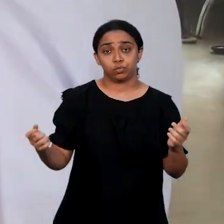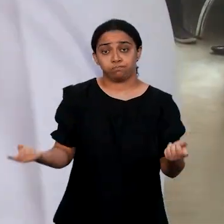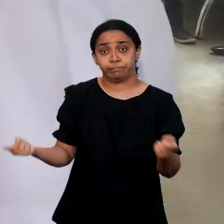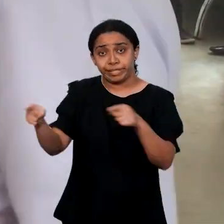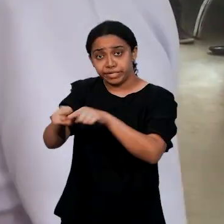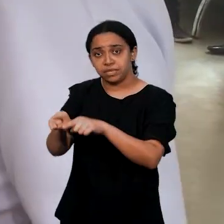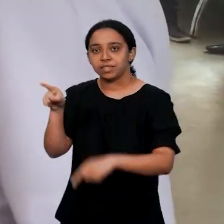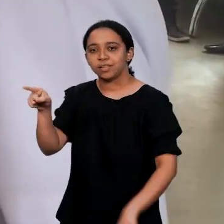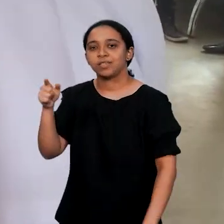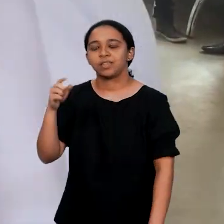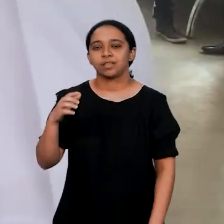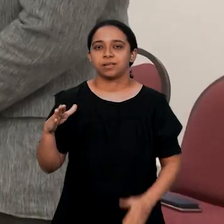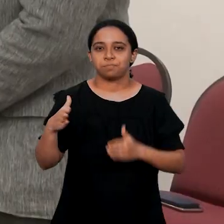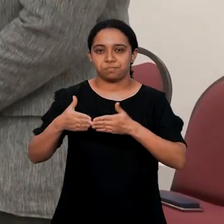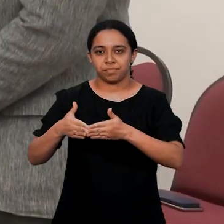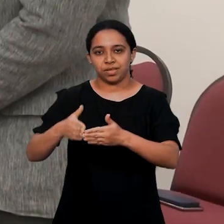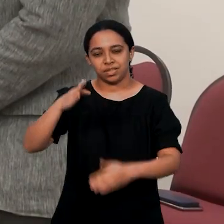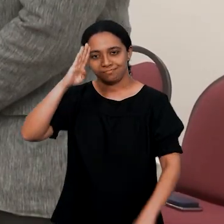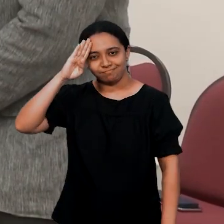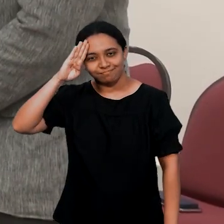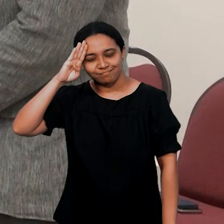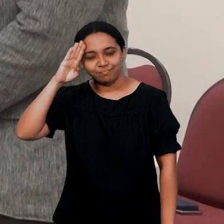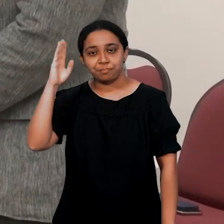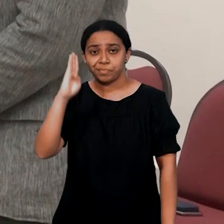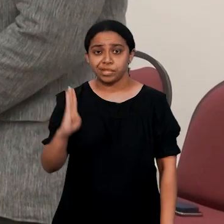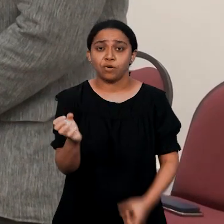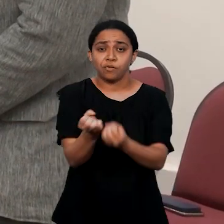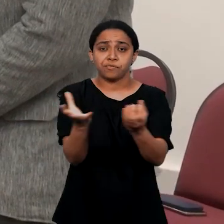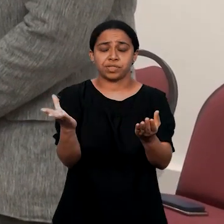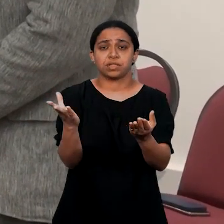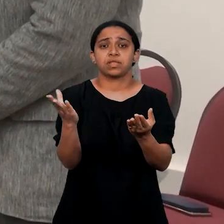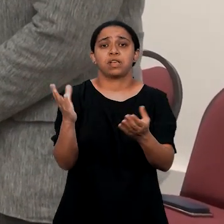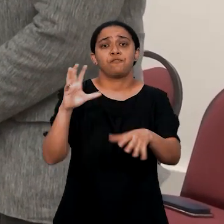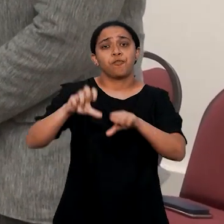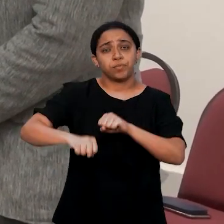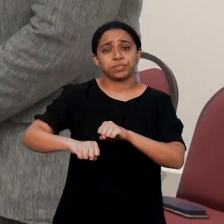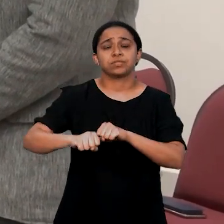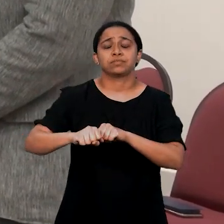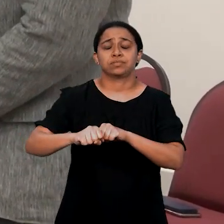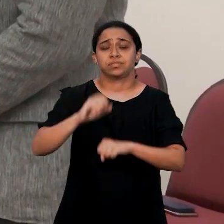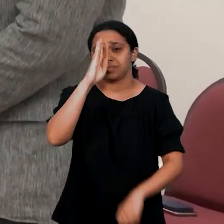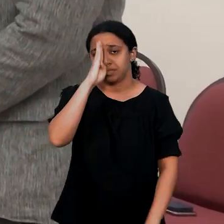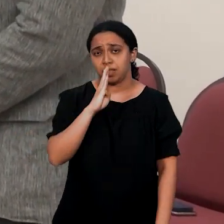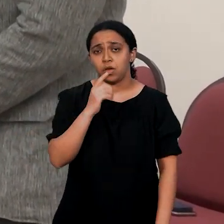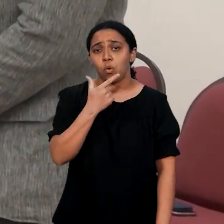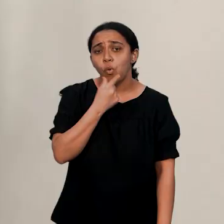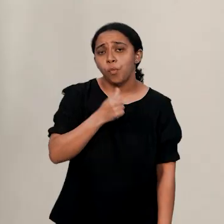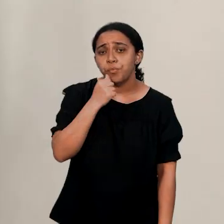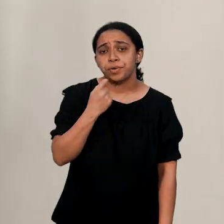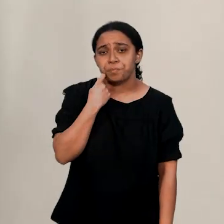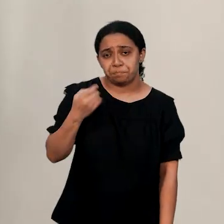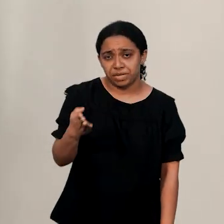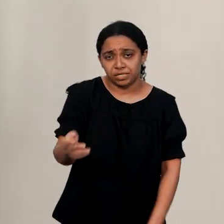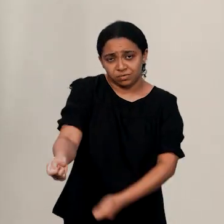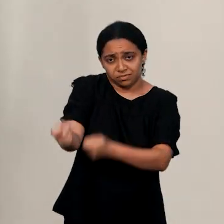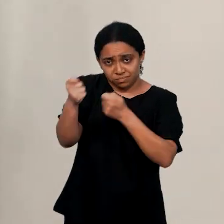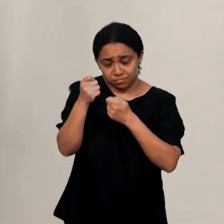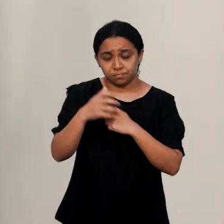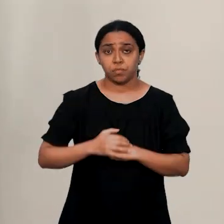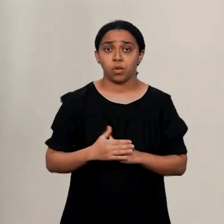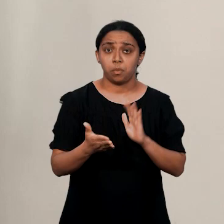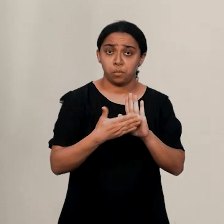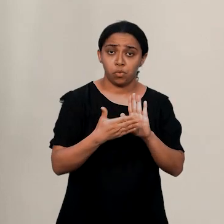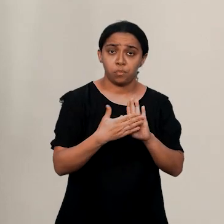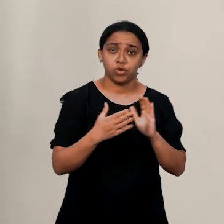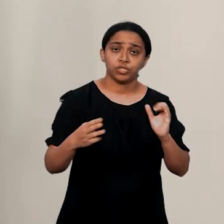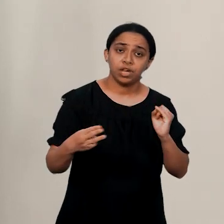técnica com a Marinha do Brasil para oferecer capacitação gratuita a pescadores artesanais maranhenses. A proposta é